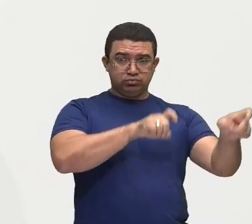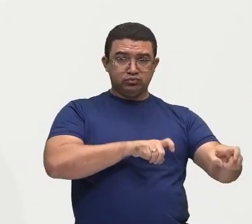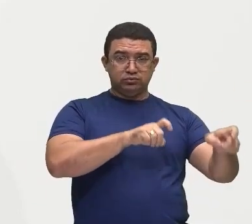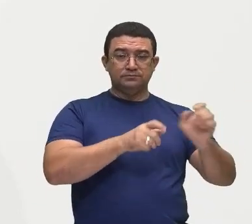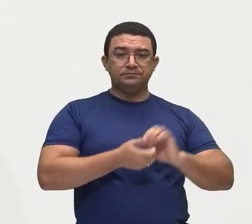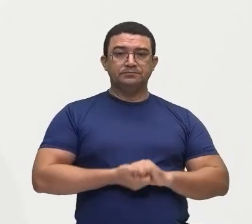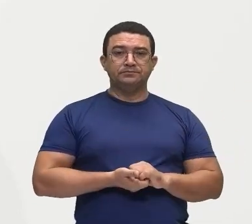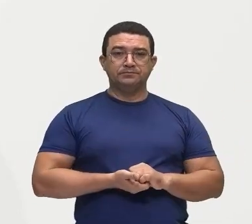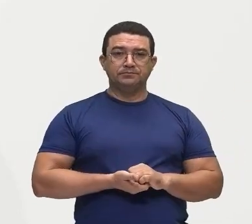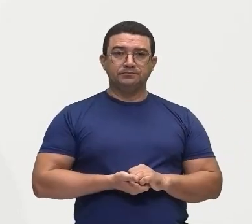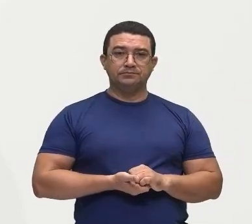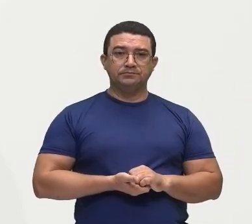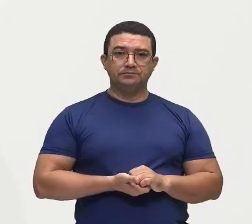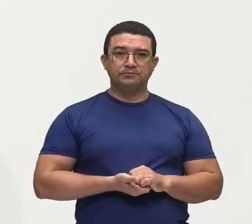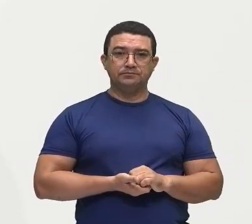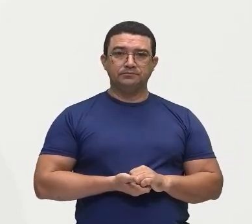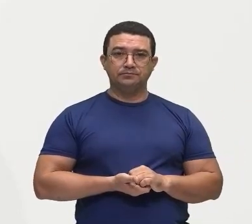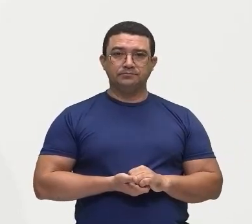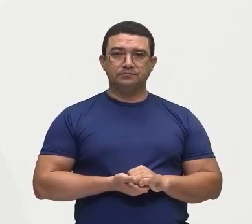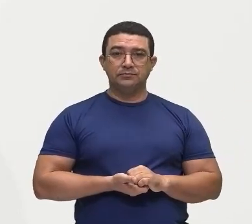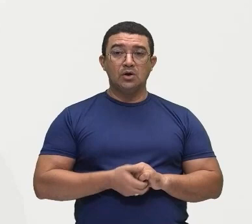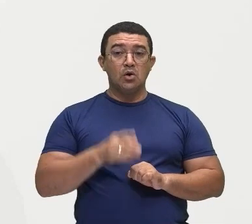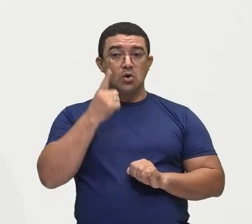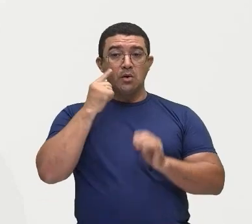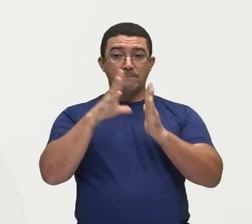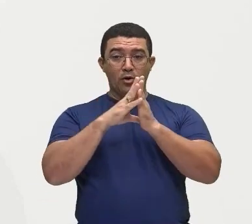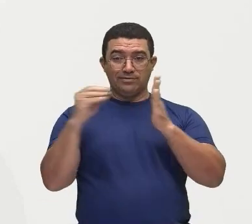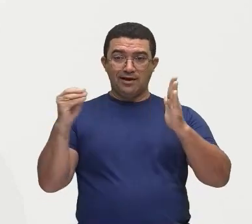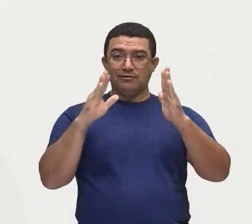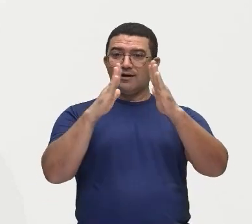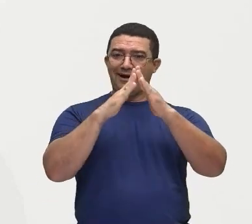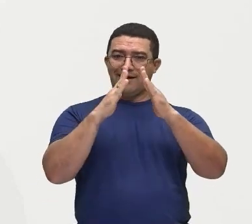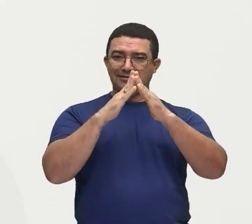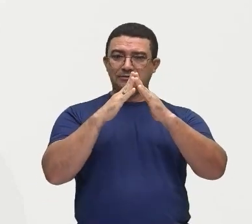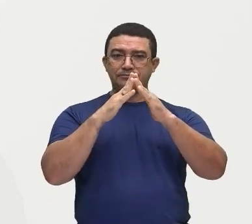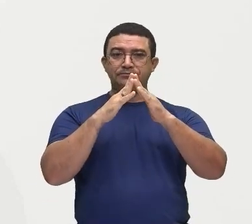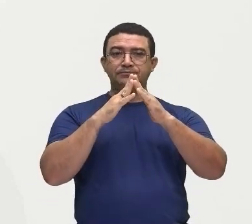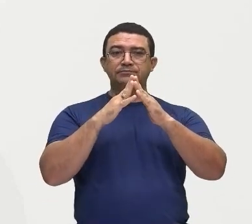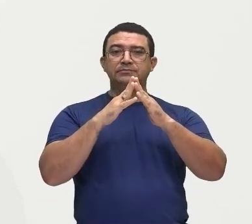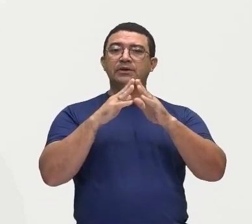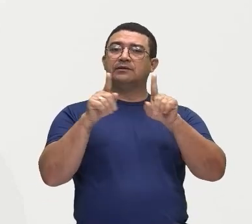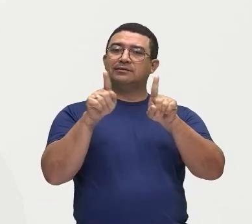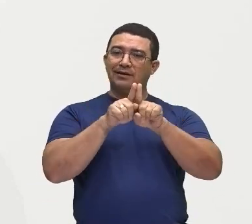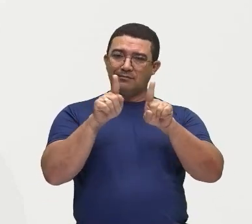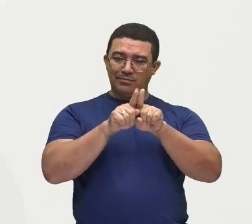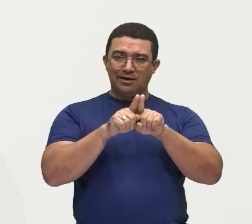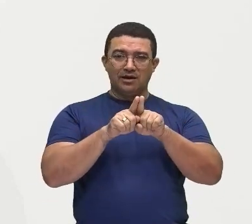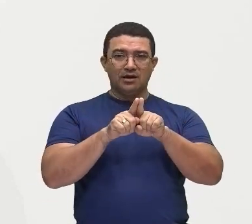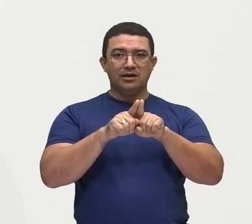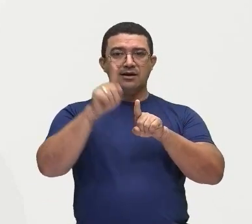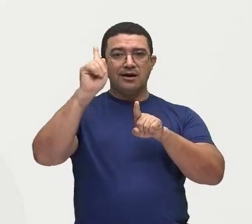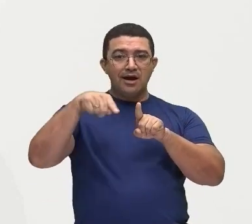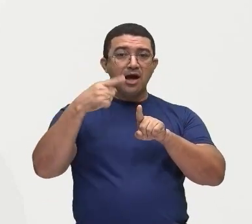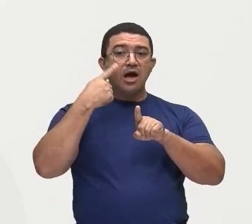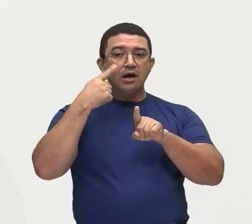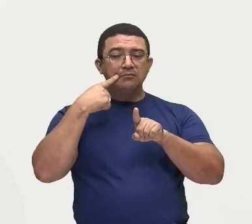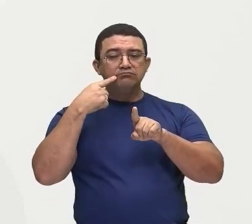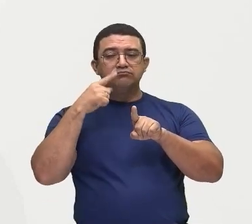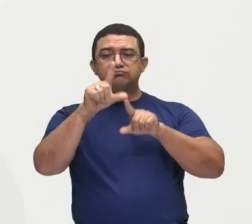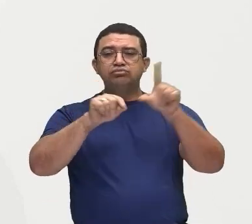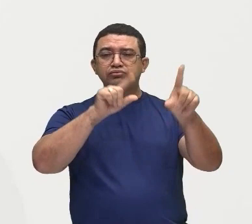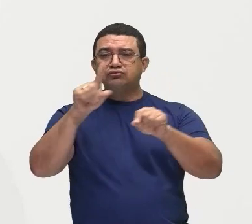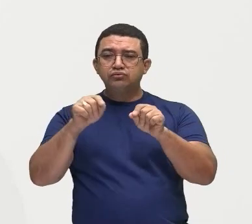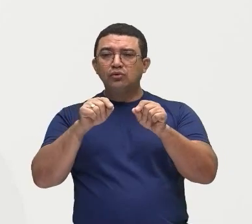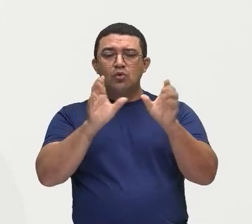dessa padronização que a gente acabou de observar, foram estabelecidas, olha, as categorias, tá?